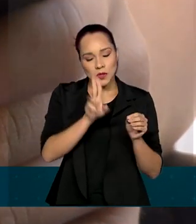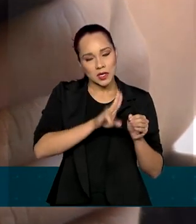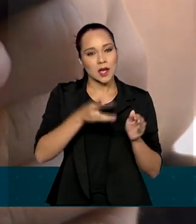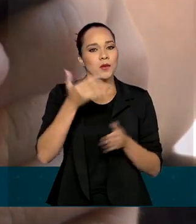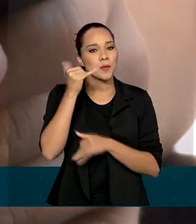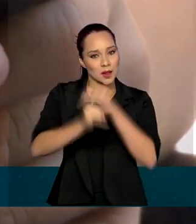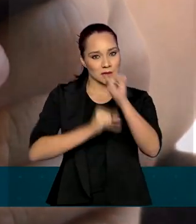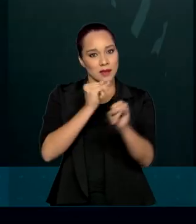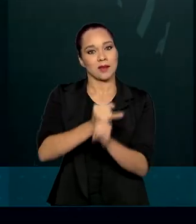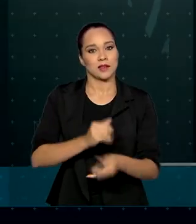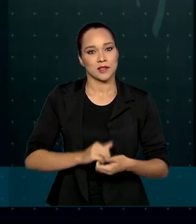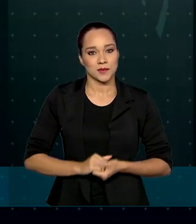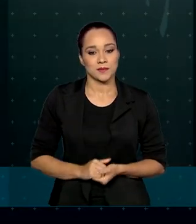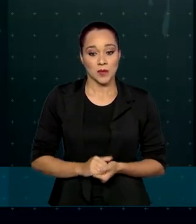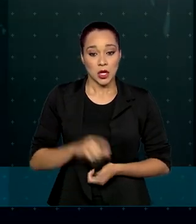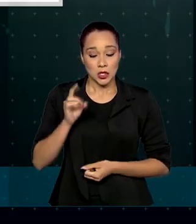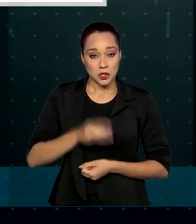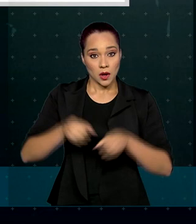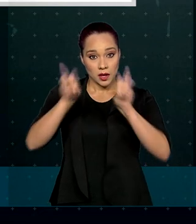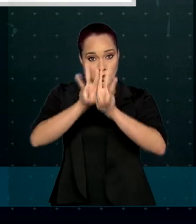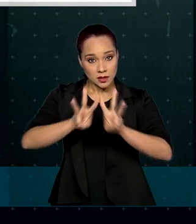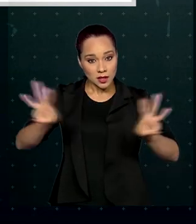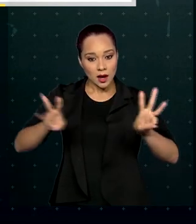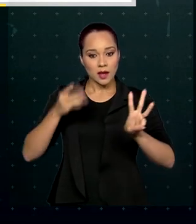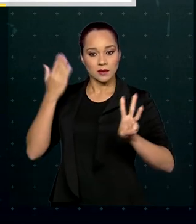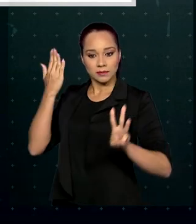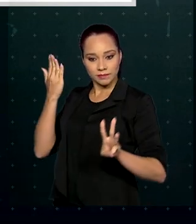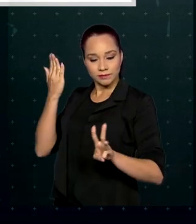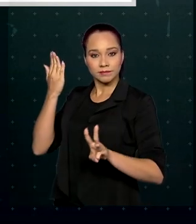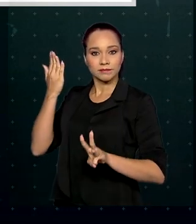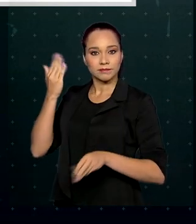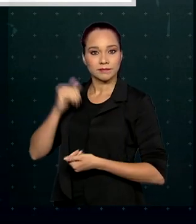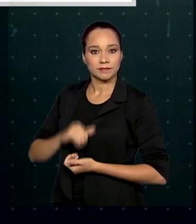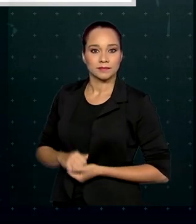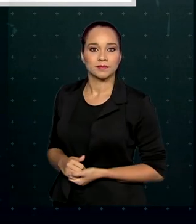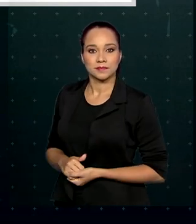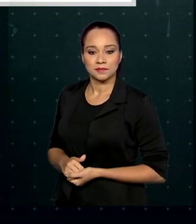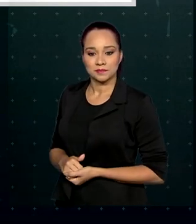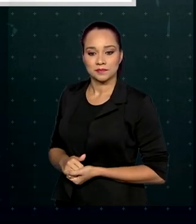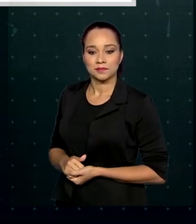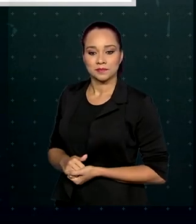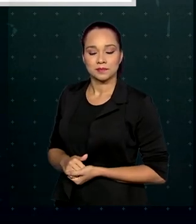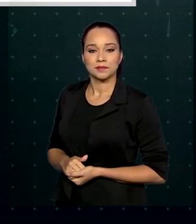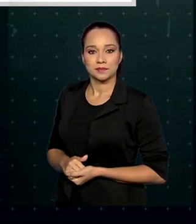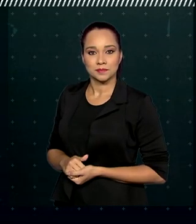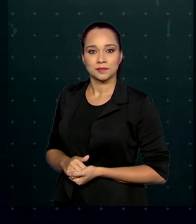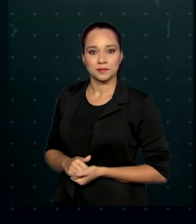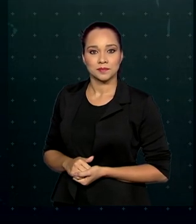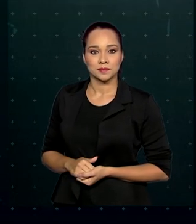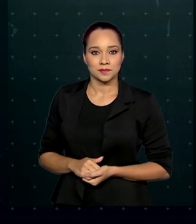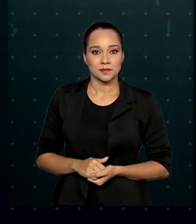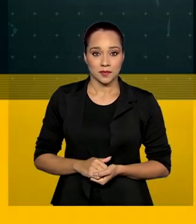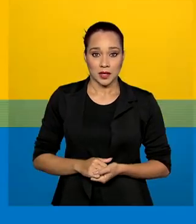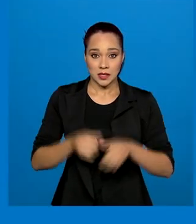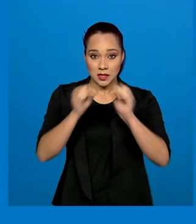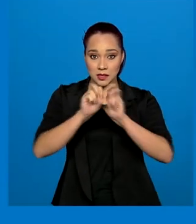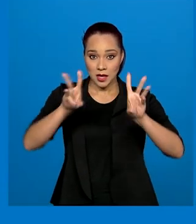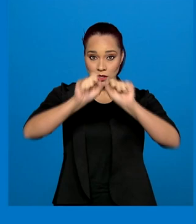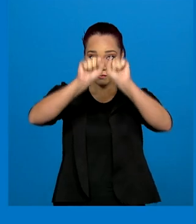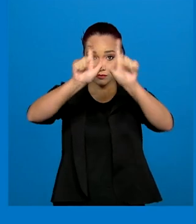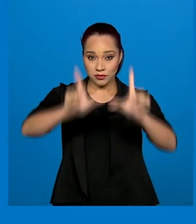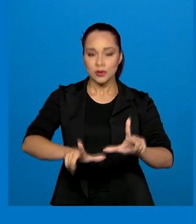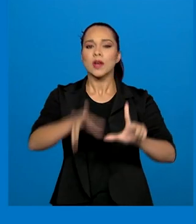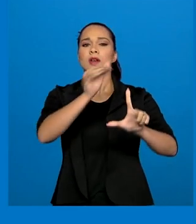pela internet. Basta entrar no site consultaauxilio.dataprev.gov.br e